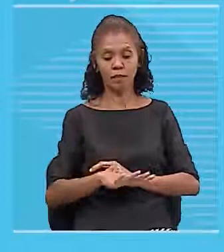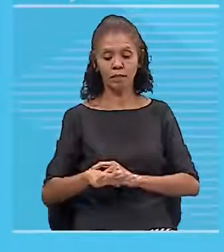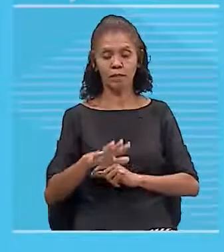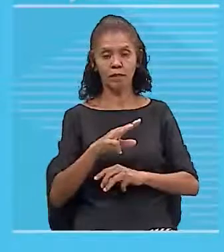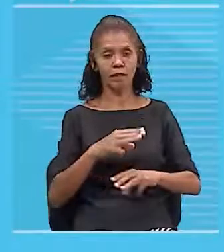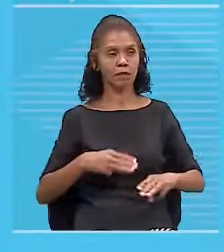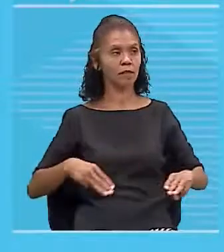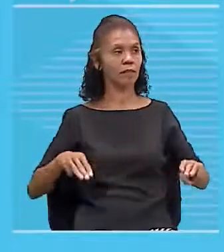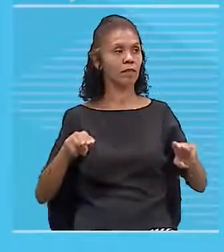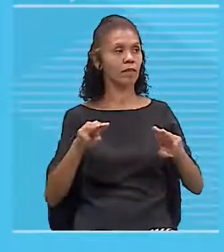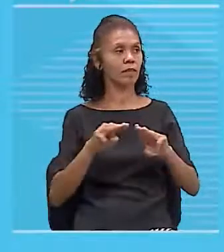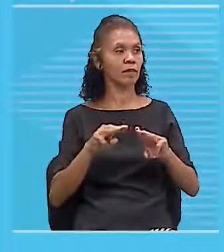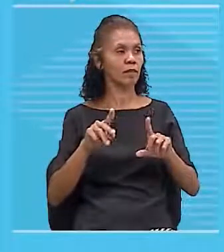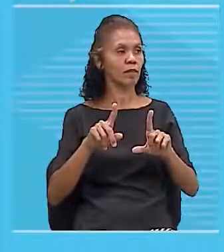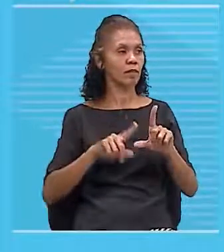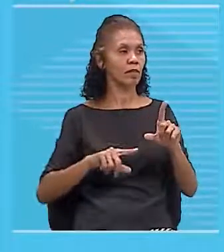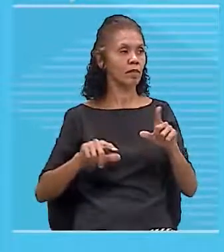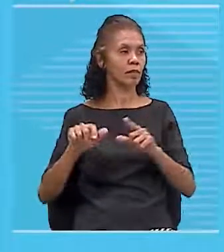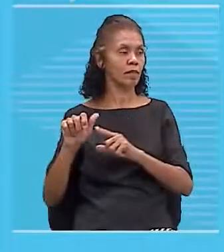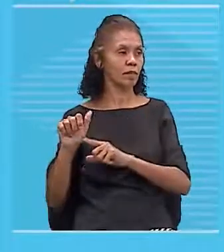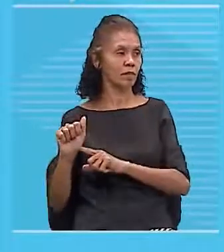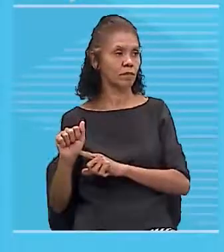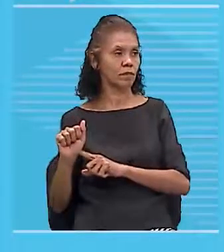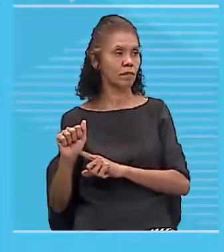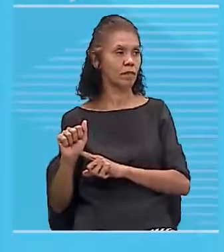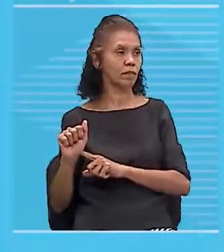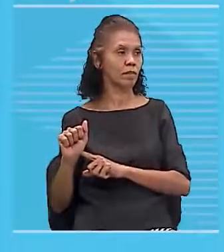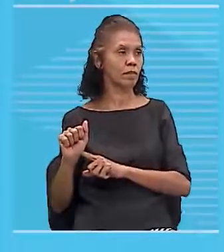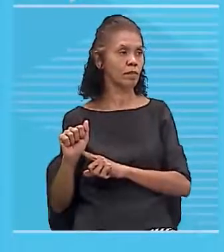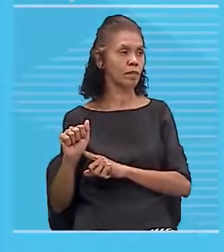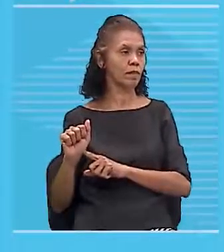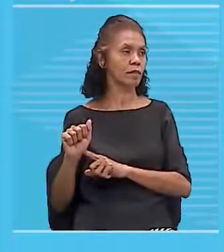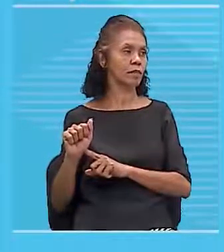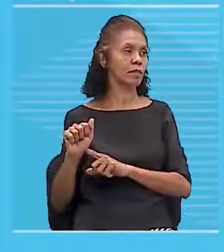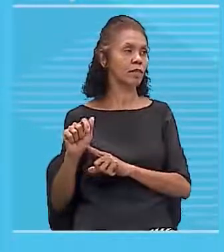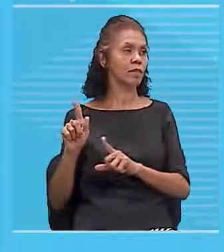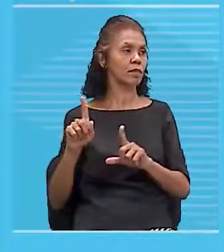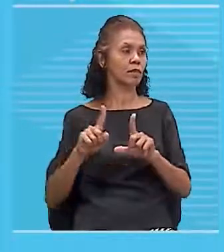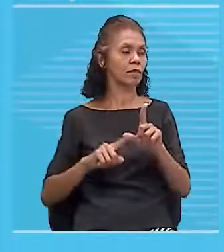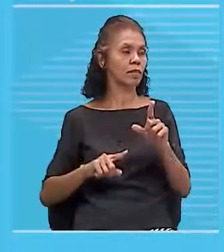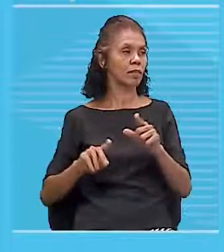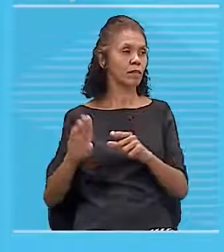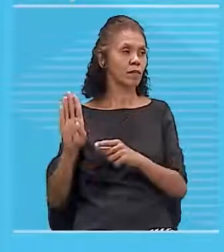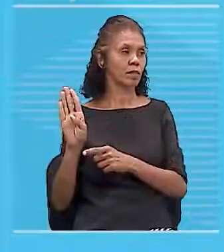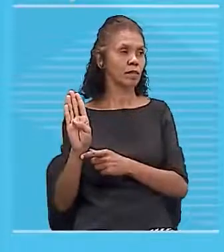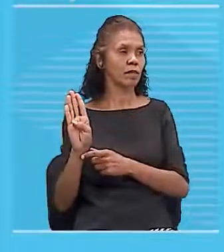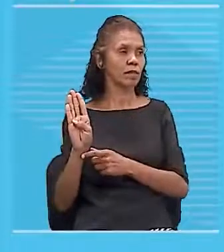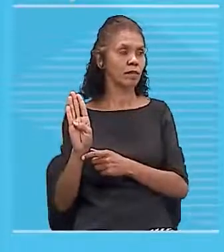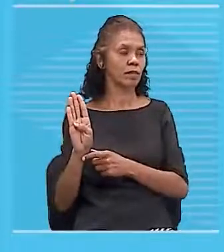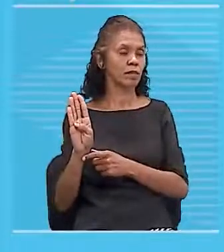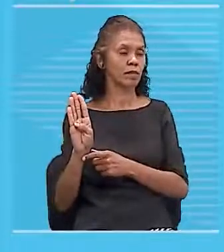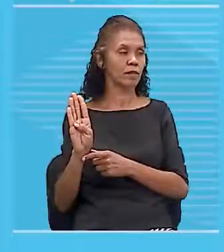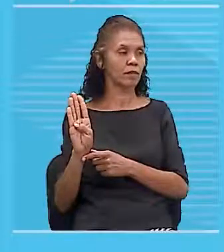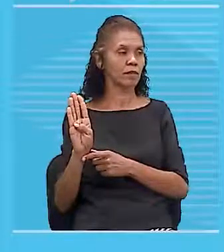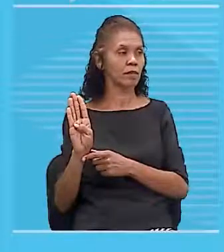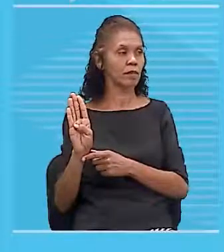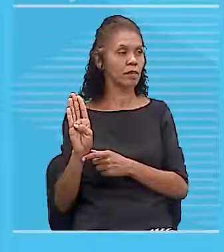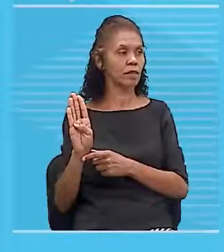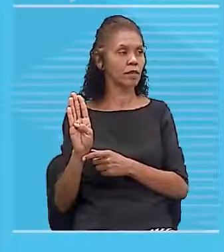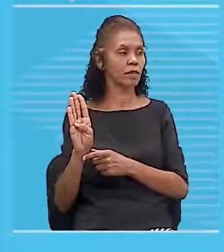letra A tem mesmo sentido da corrente? Letra B é uniforme?